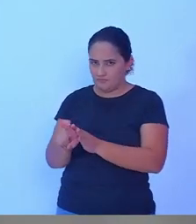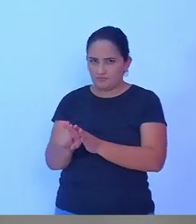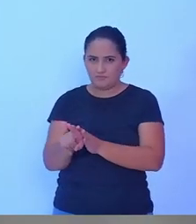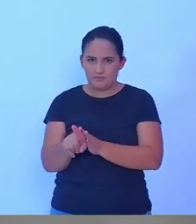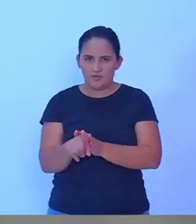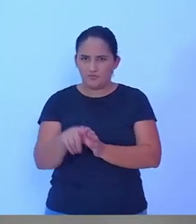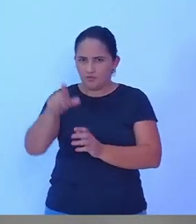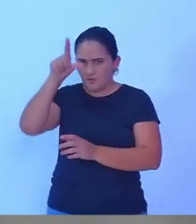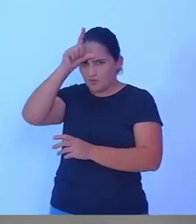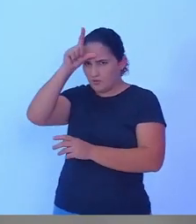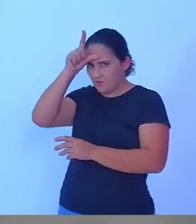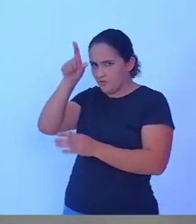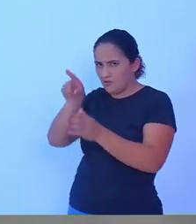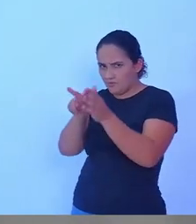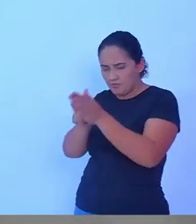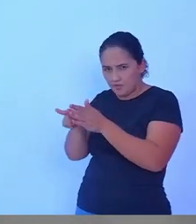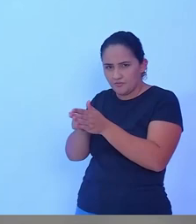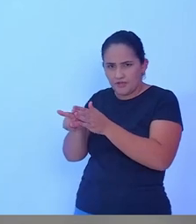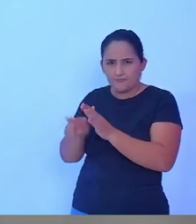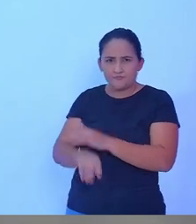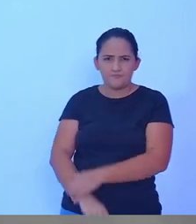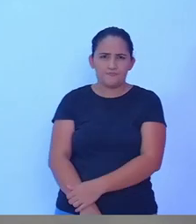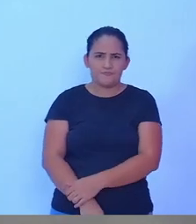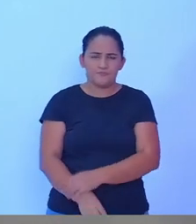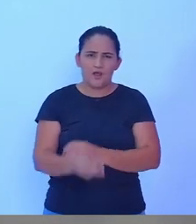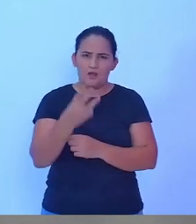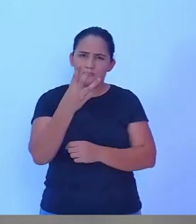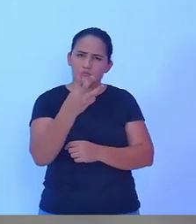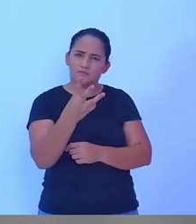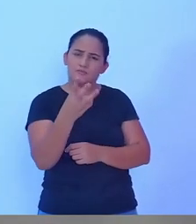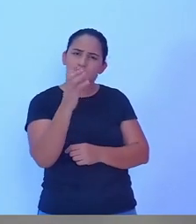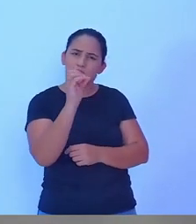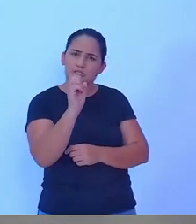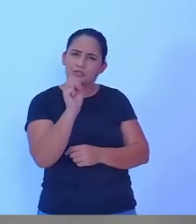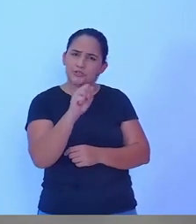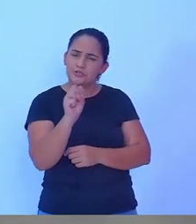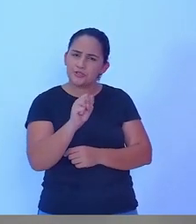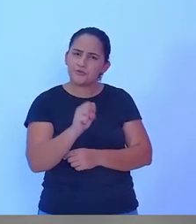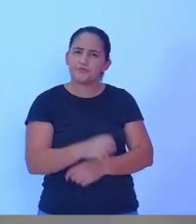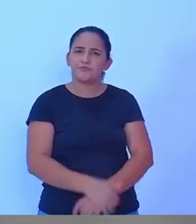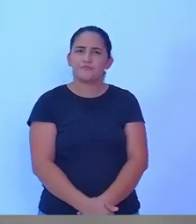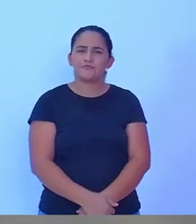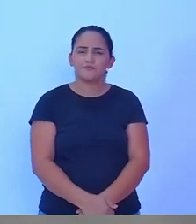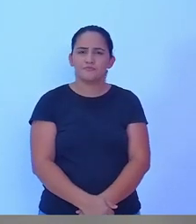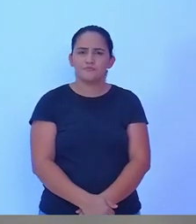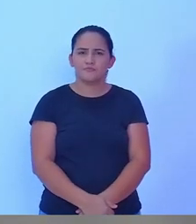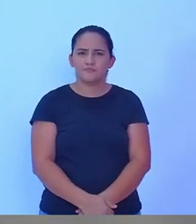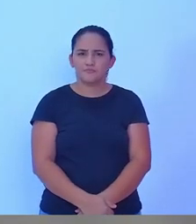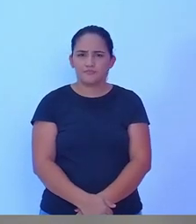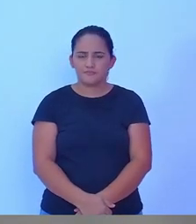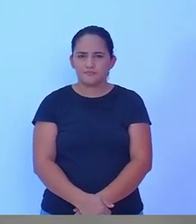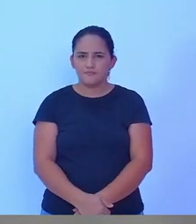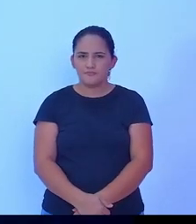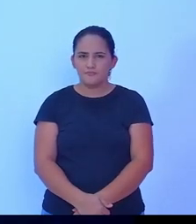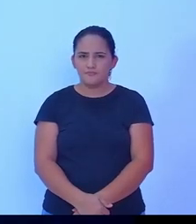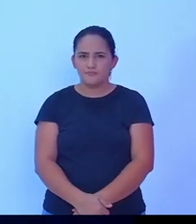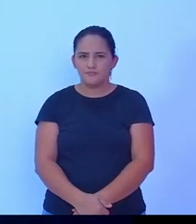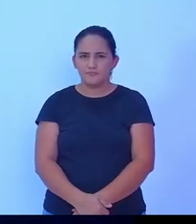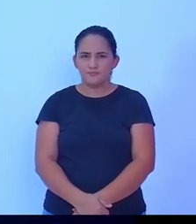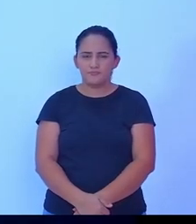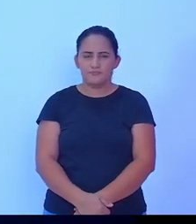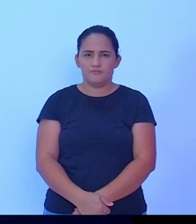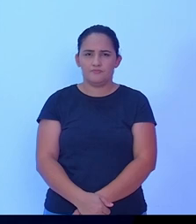Lucindo Sotelli, tem 30 segundos, fazer a pergunta para o Tiago Moreira. Tiago,